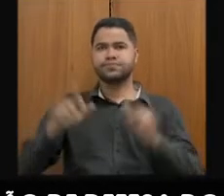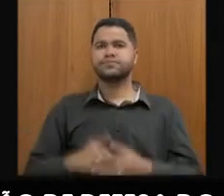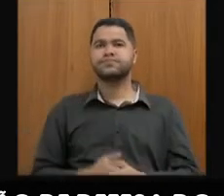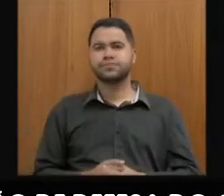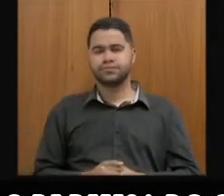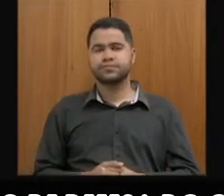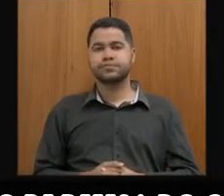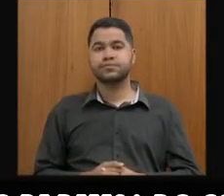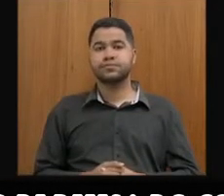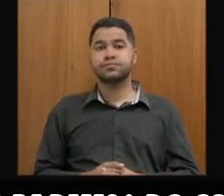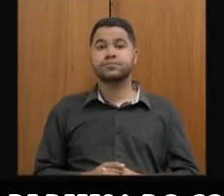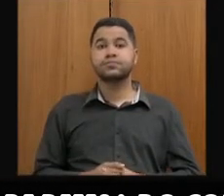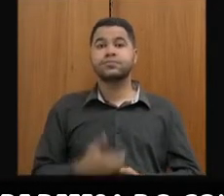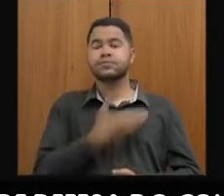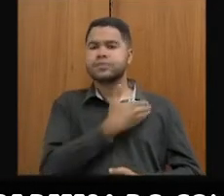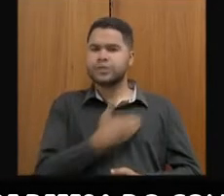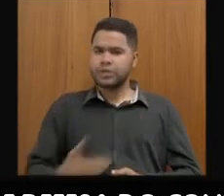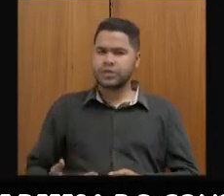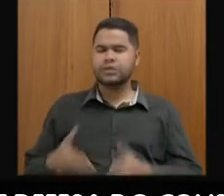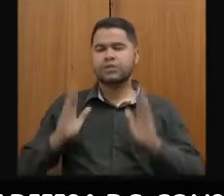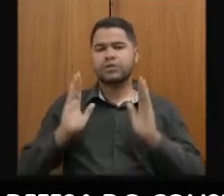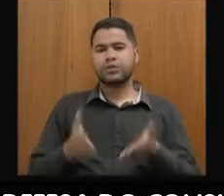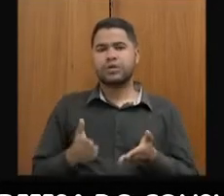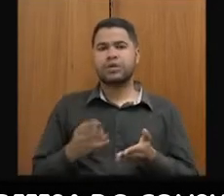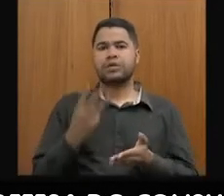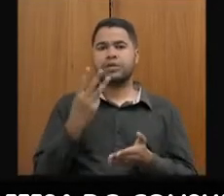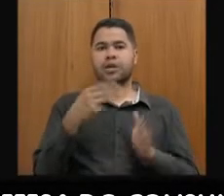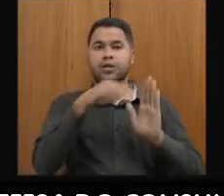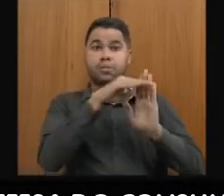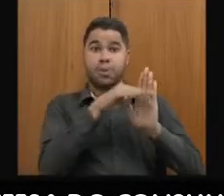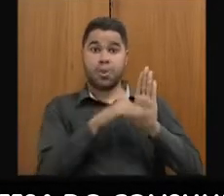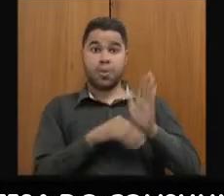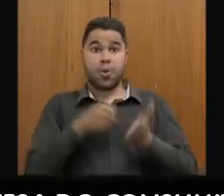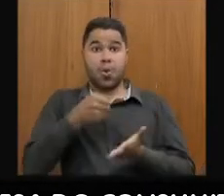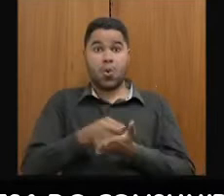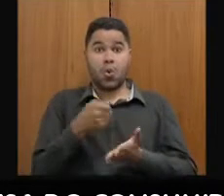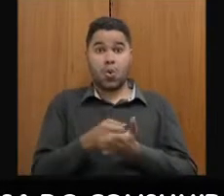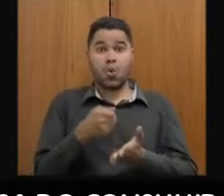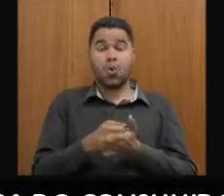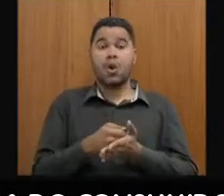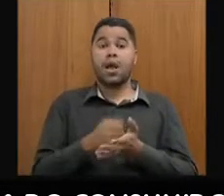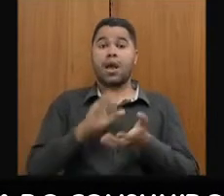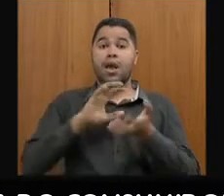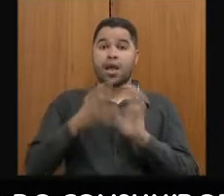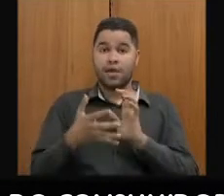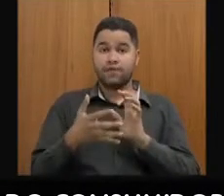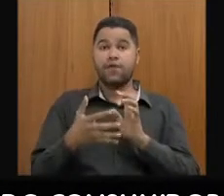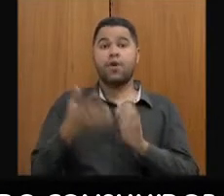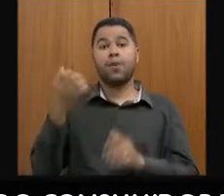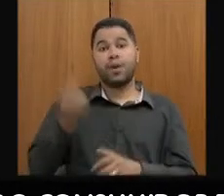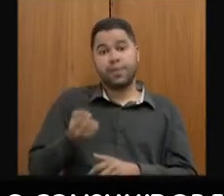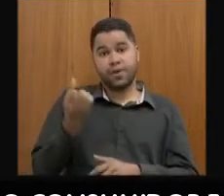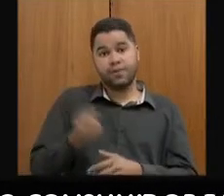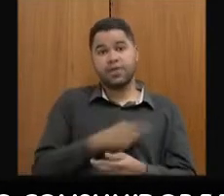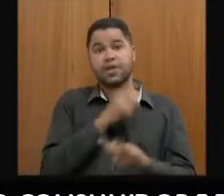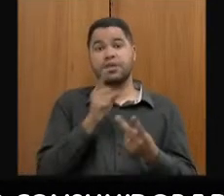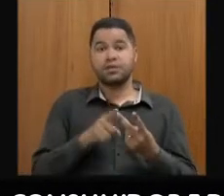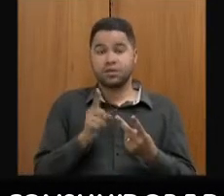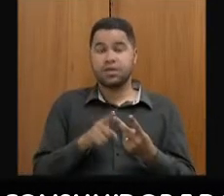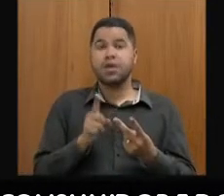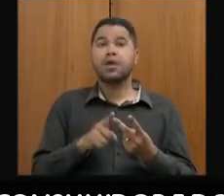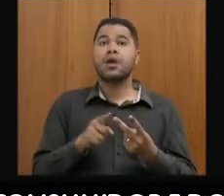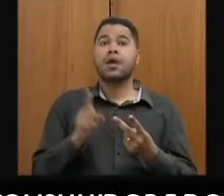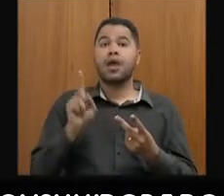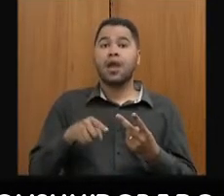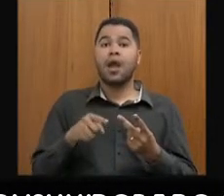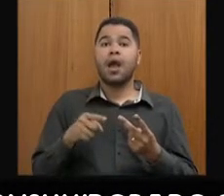o Estado já cumpriu três medidas obrigatórias, que é a reforma da Previdência, a Previdência é complementar e a conta unificada,